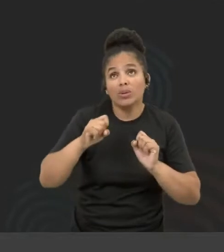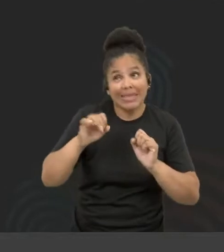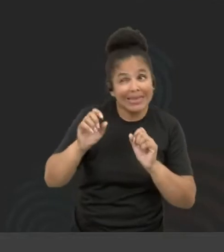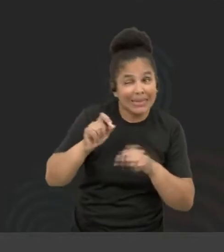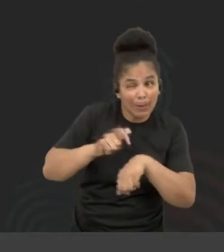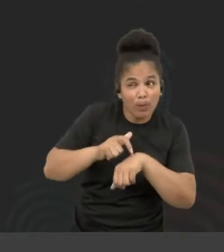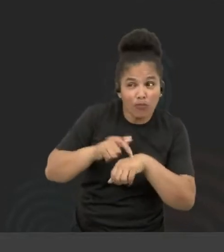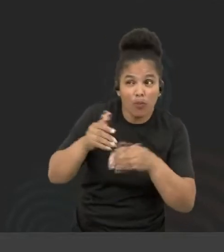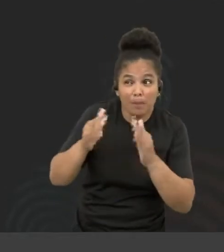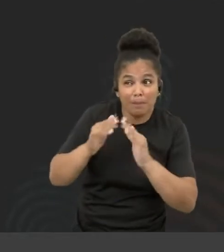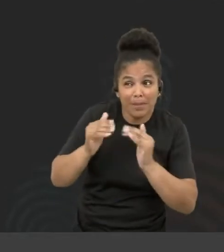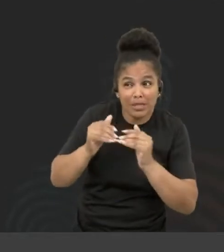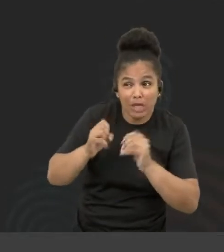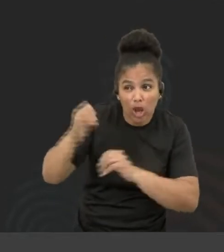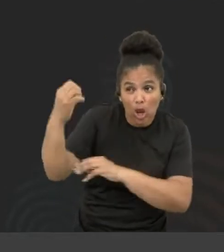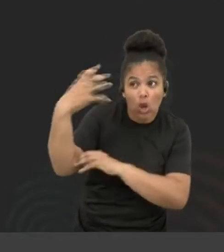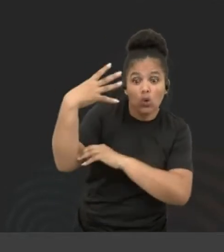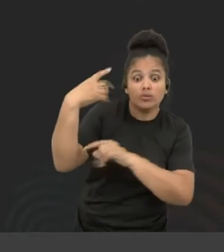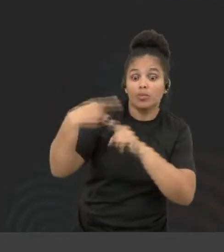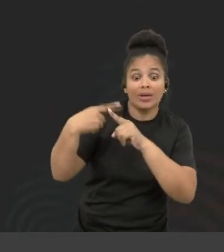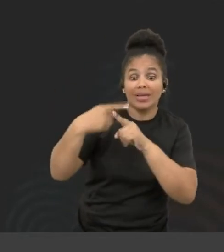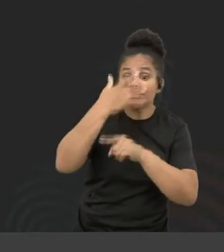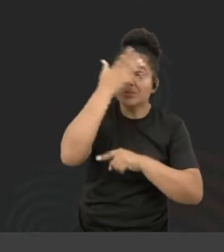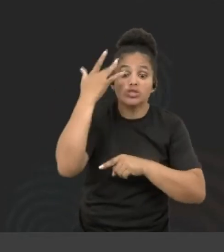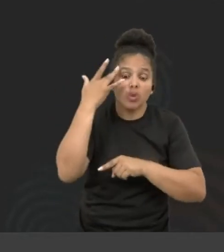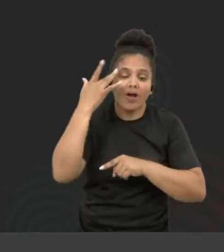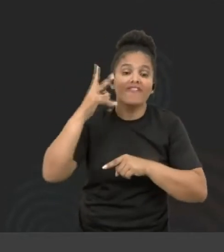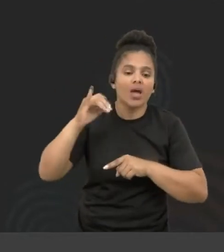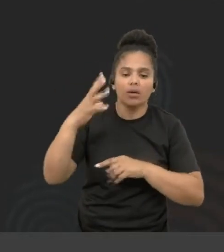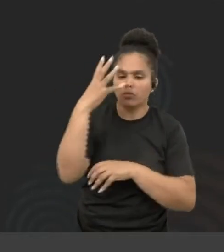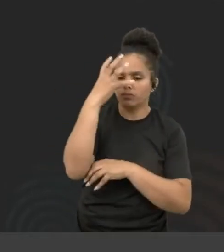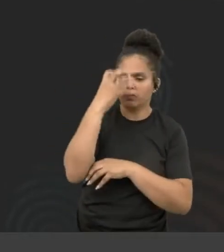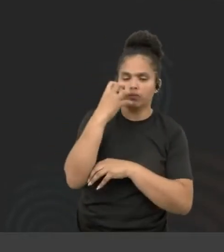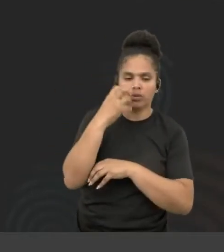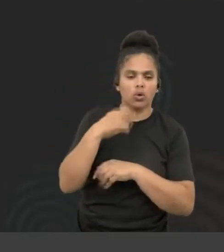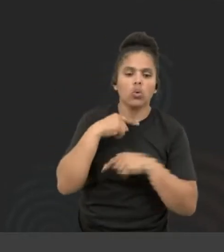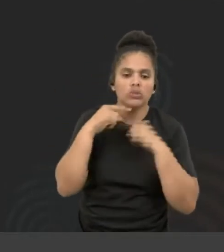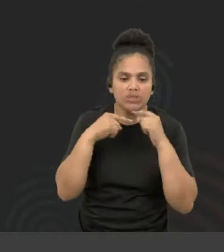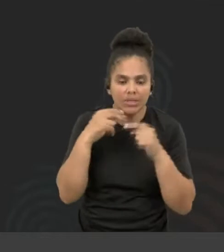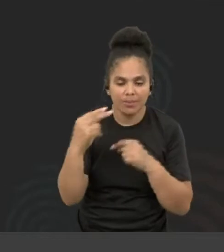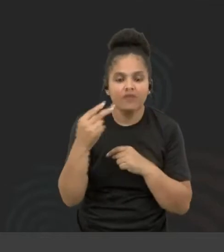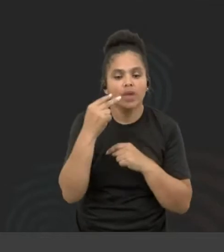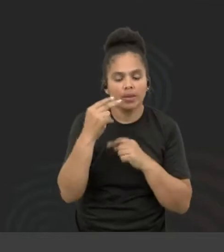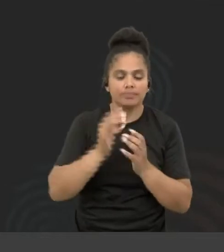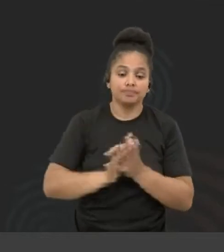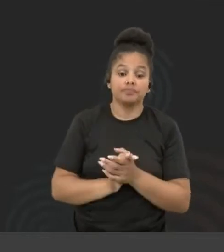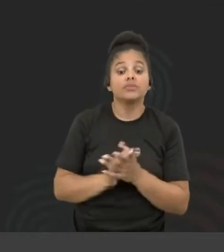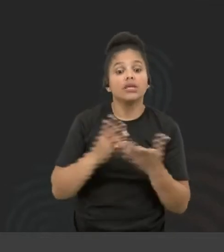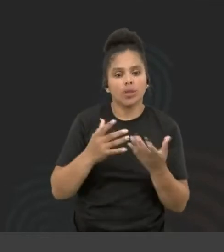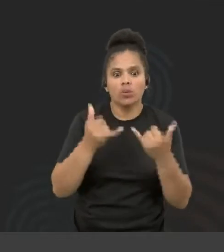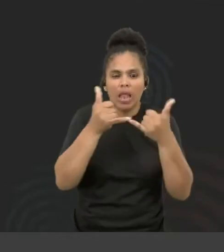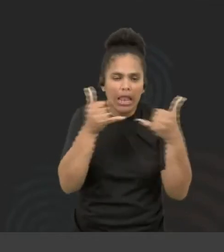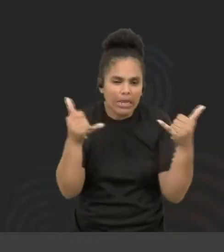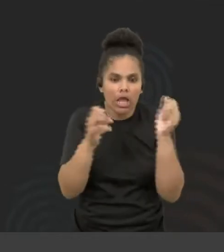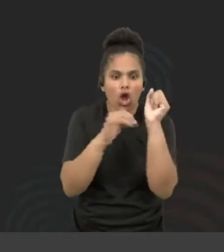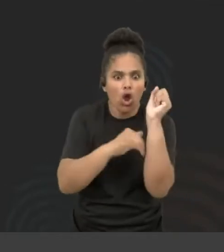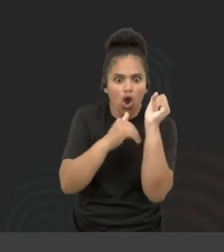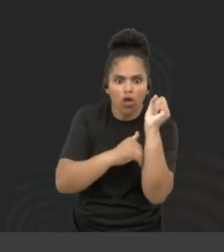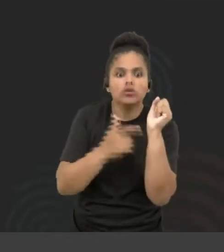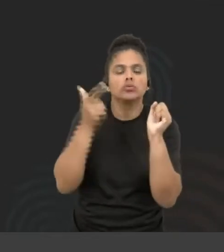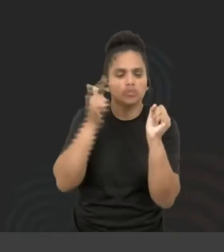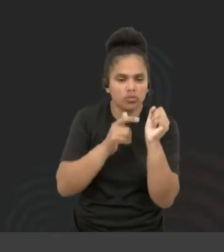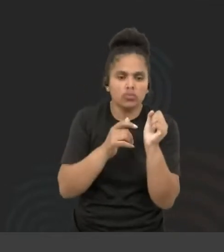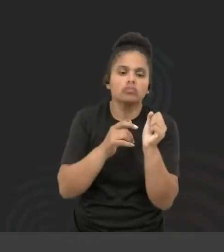fraca. Quem enxerga vai parar de me ver. a gente com linhas de código bem feitas, óbvio, um